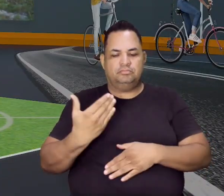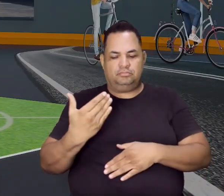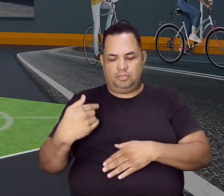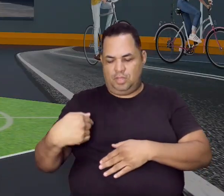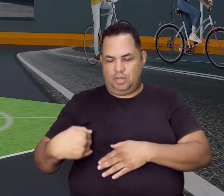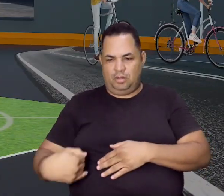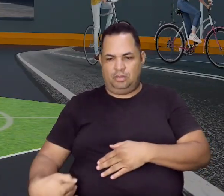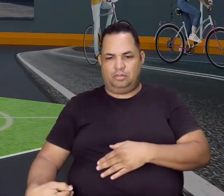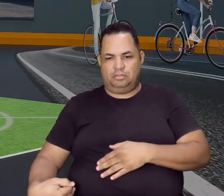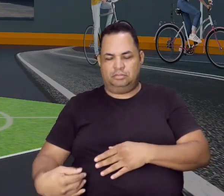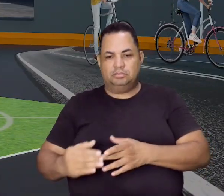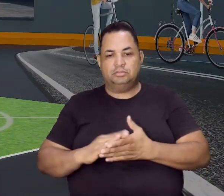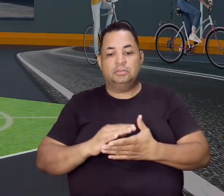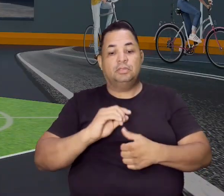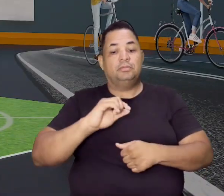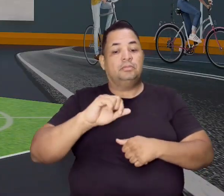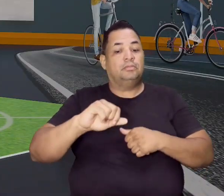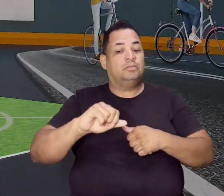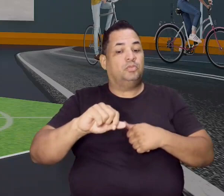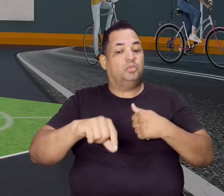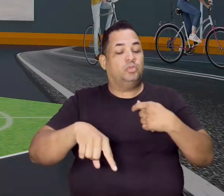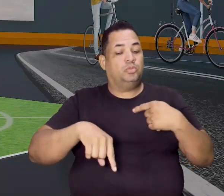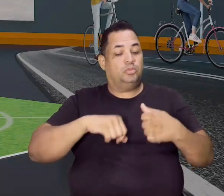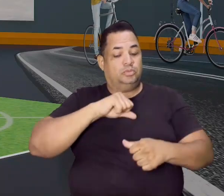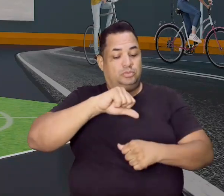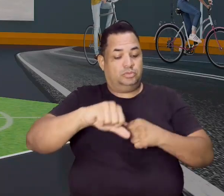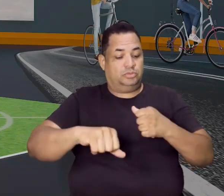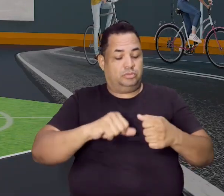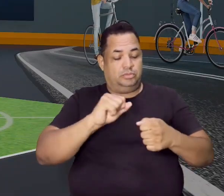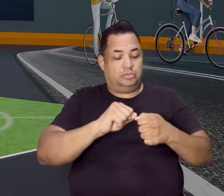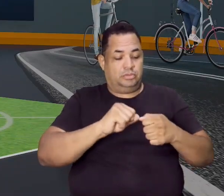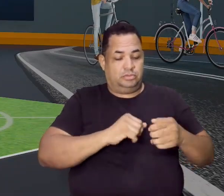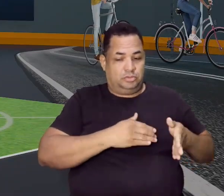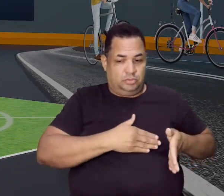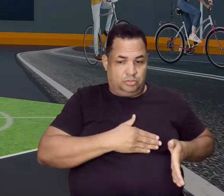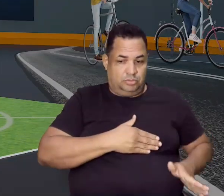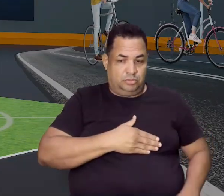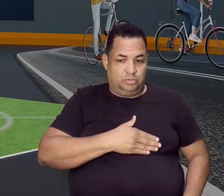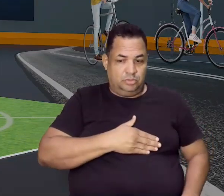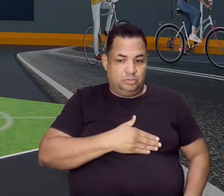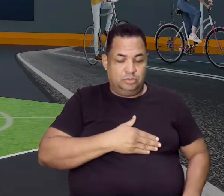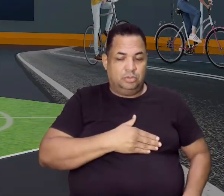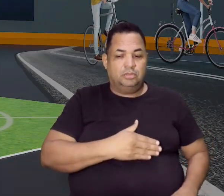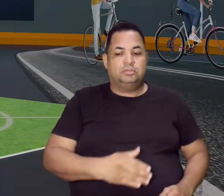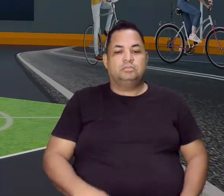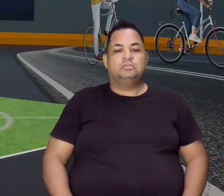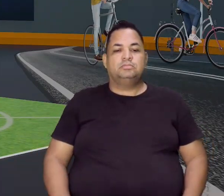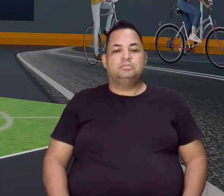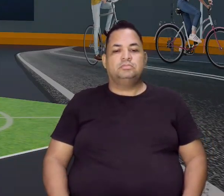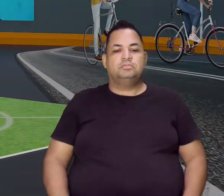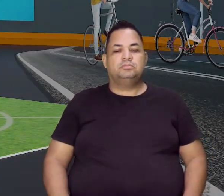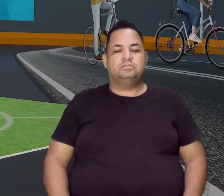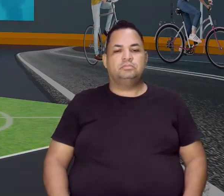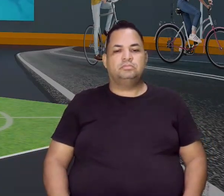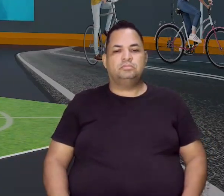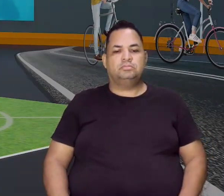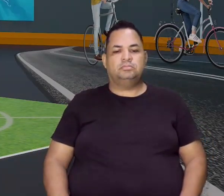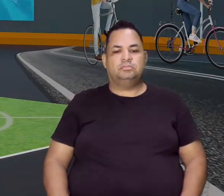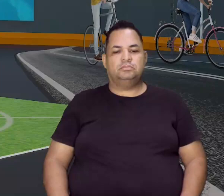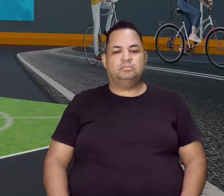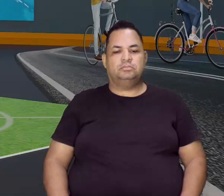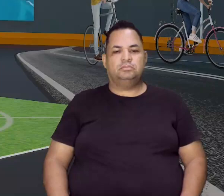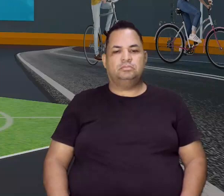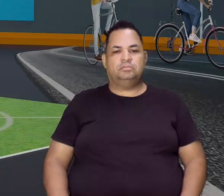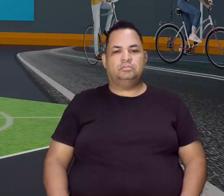corpo, você tem que fazer com o outro também, ok? Evita ficar aqui assim, ó. Na mesma linha. Se